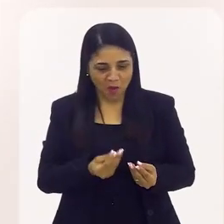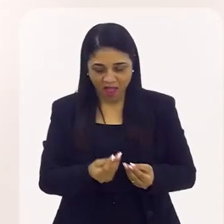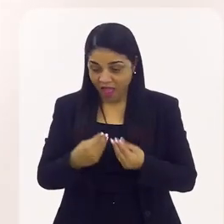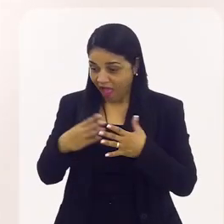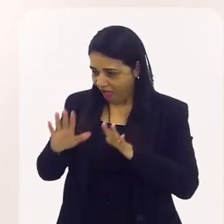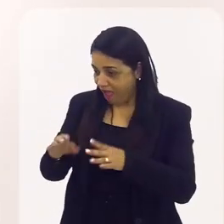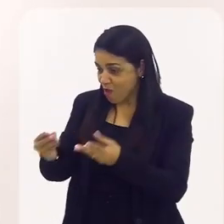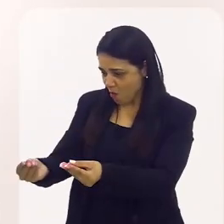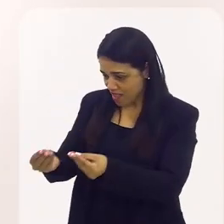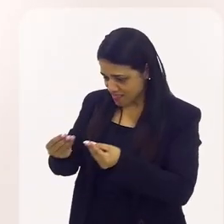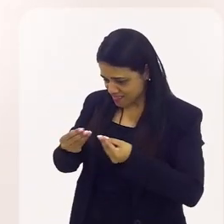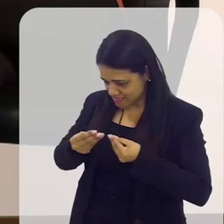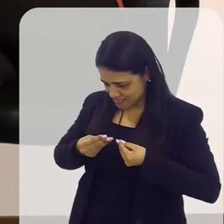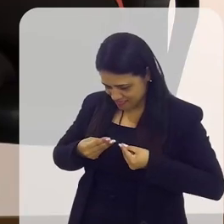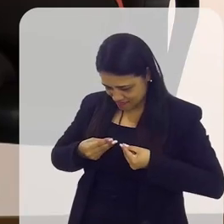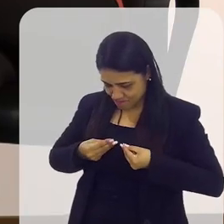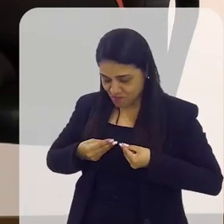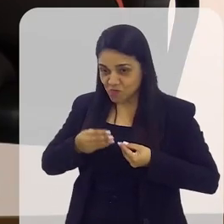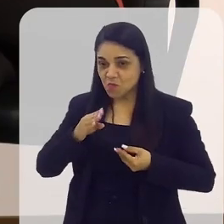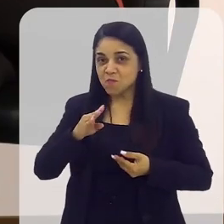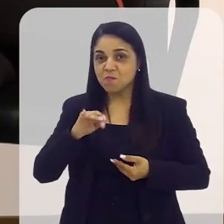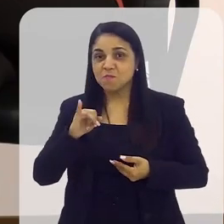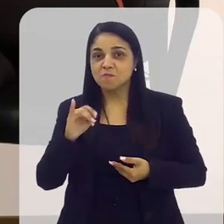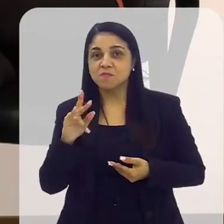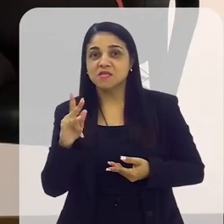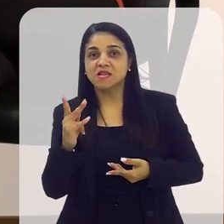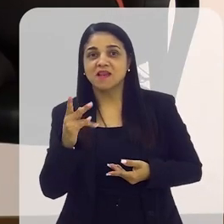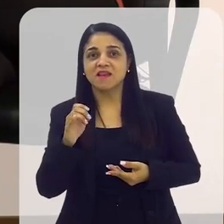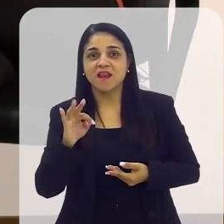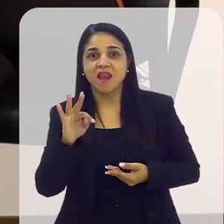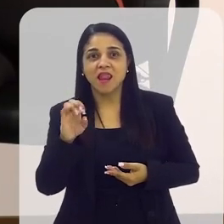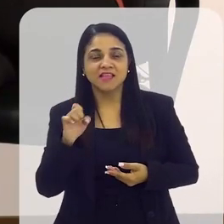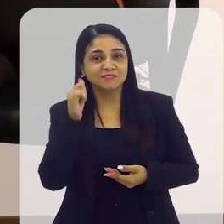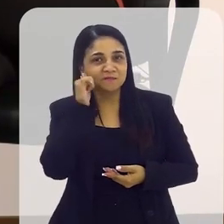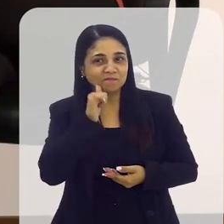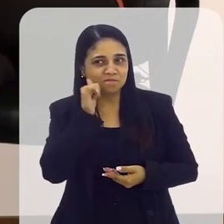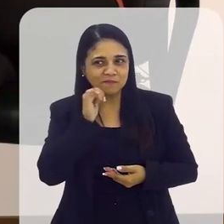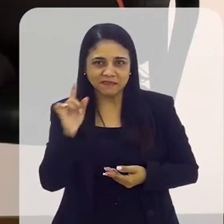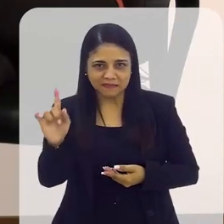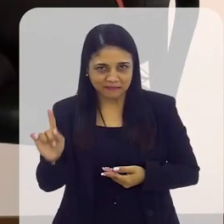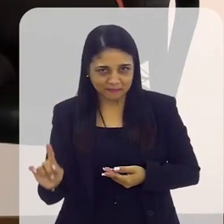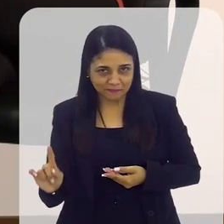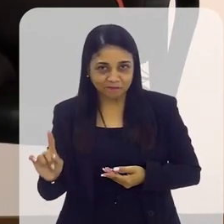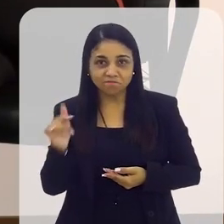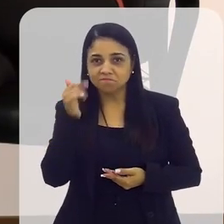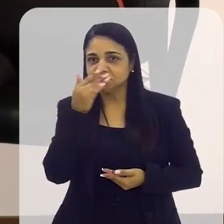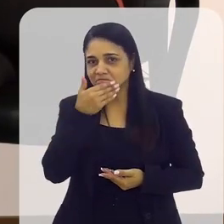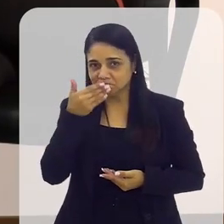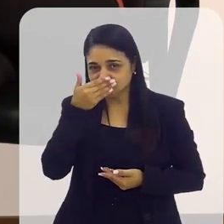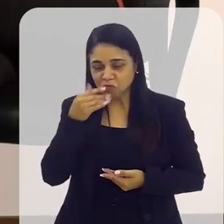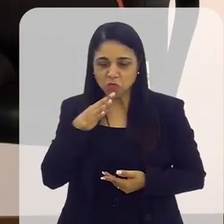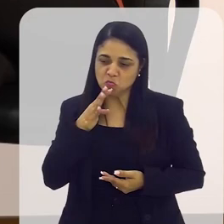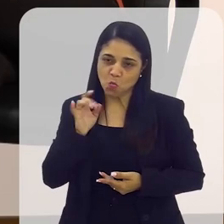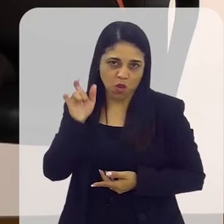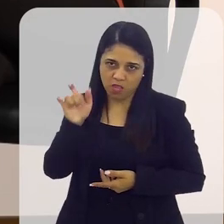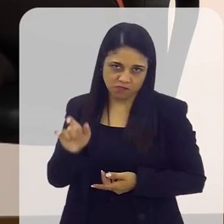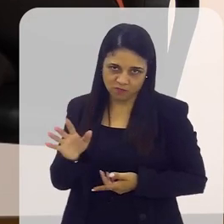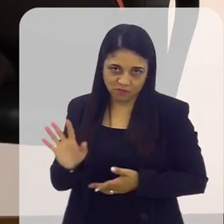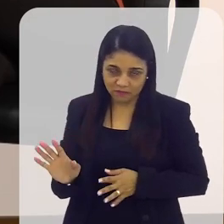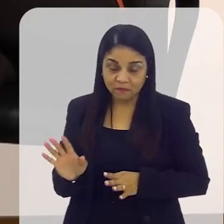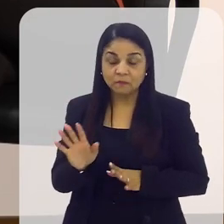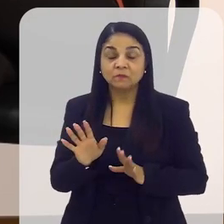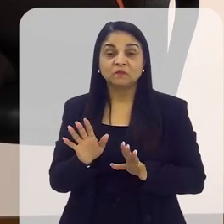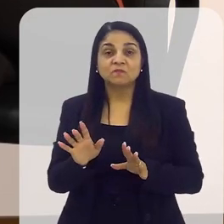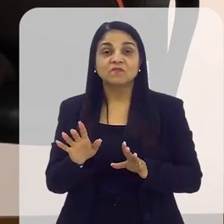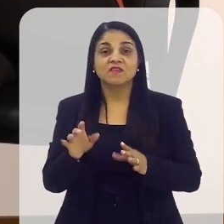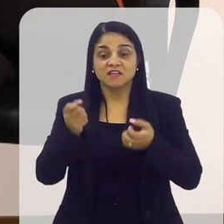uma das meninas que me emocionou demais. Eu não a conheço. Mas ela falou